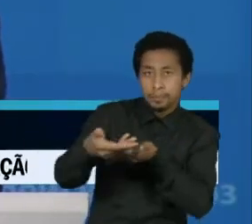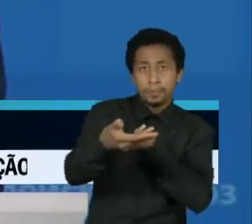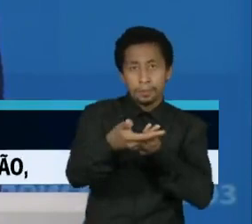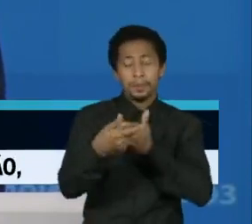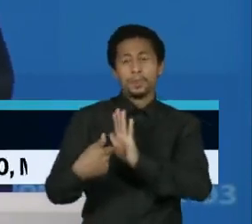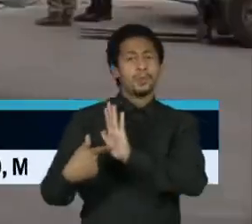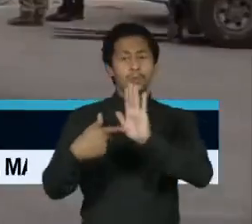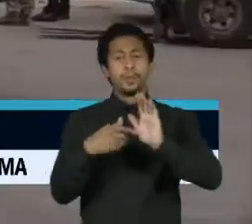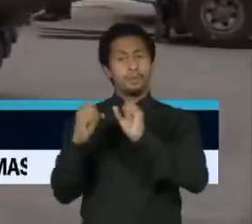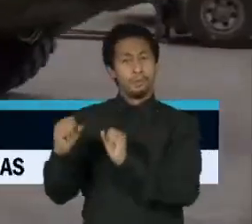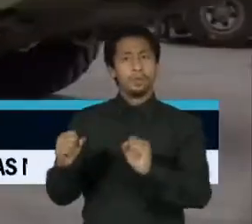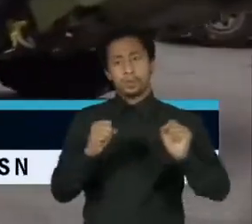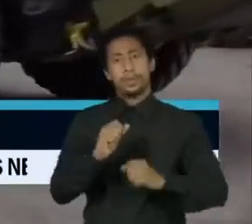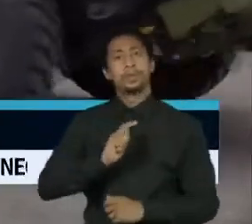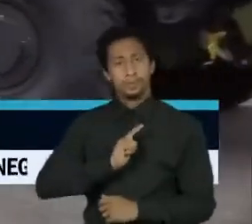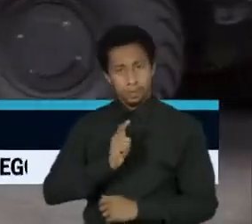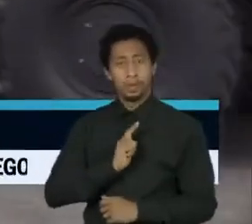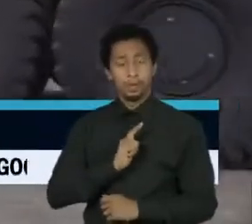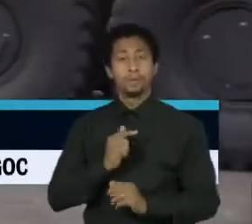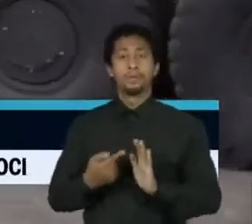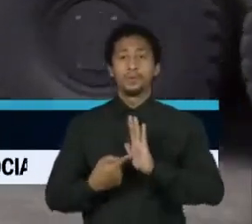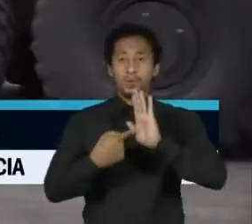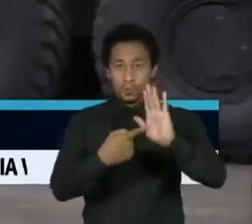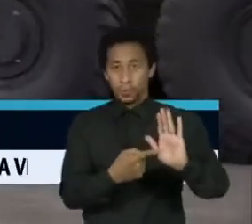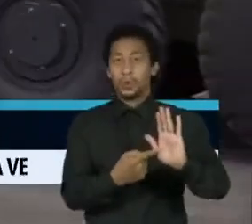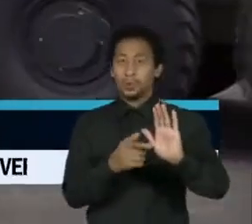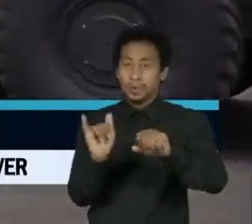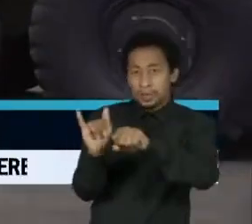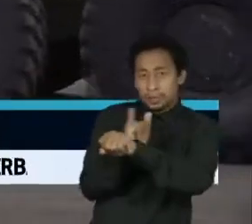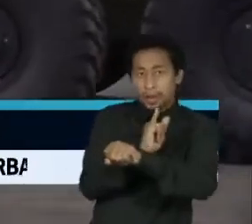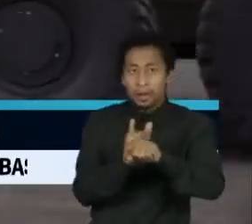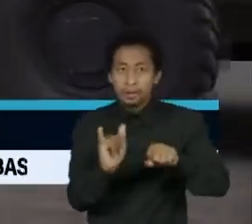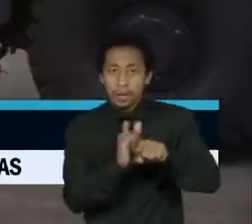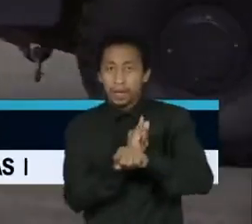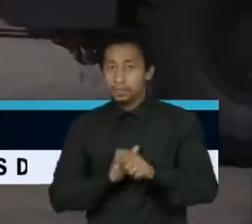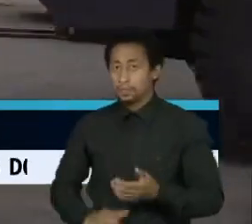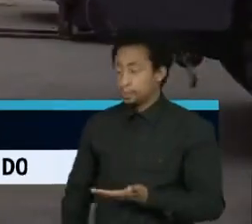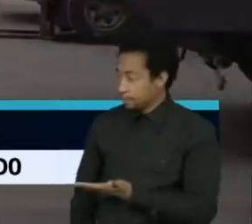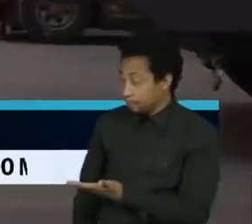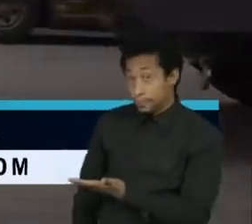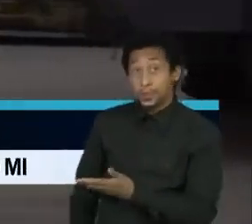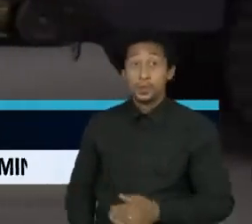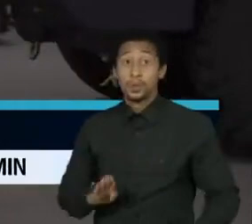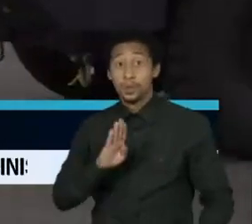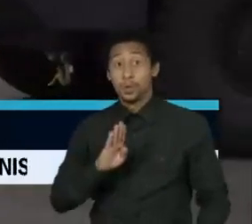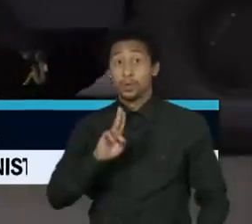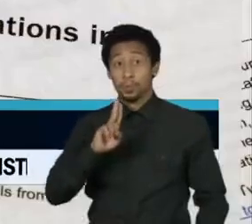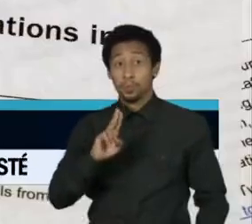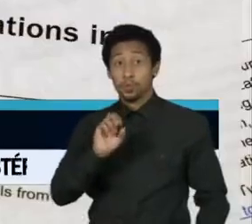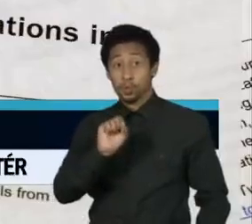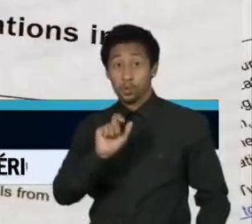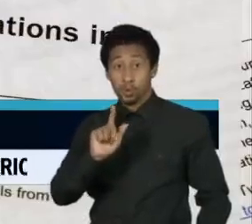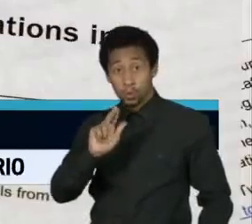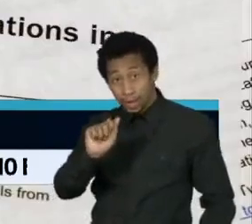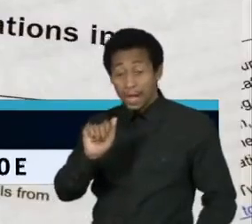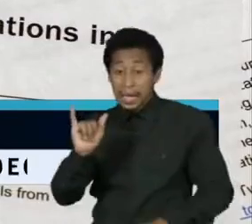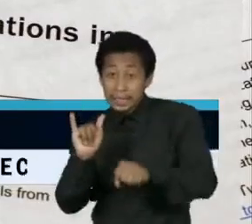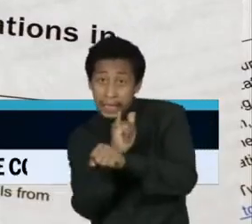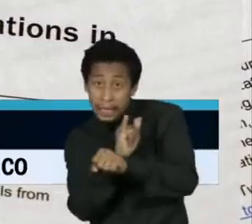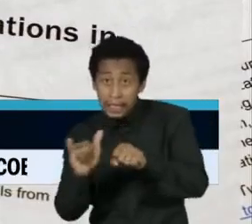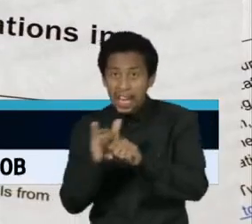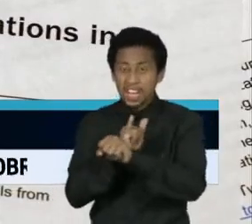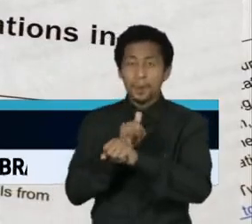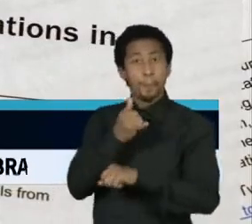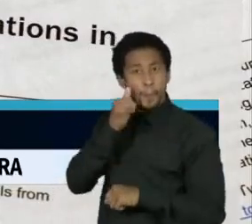previstos pelo plano, batizado de bússola estratégica, está o reforço da mobilidade militar e da defesa contra